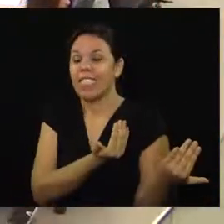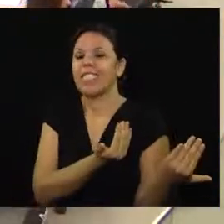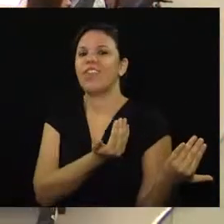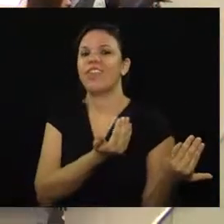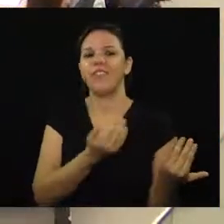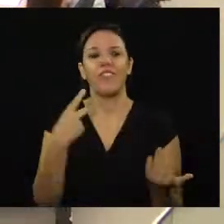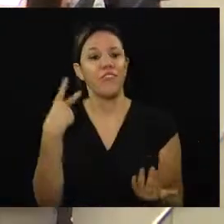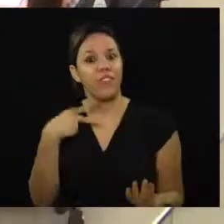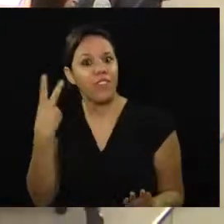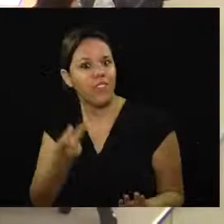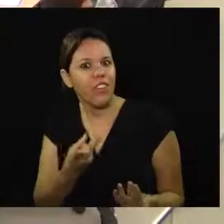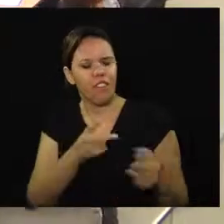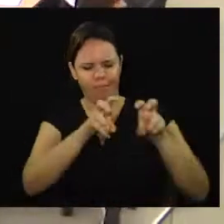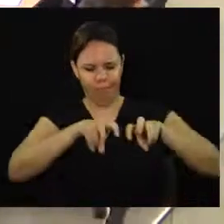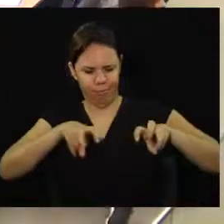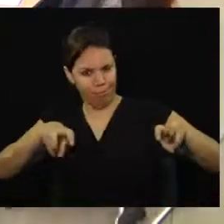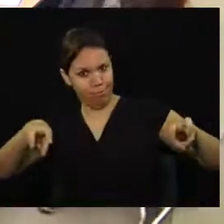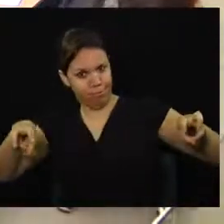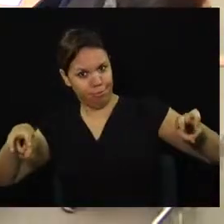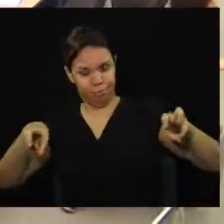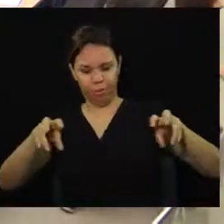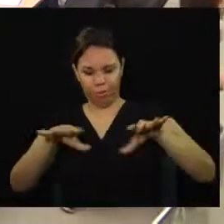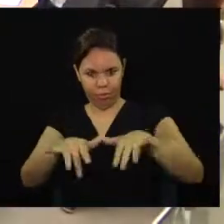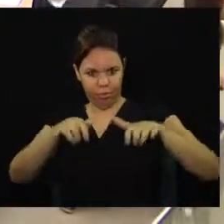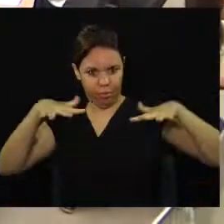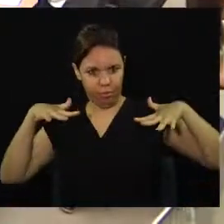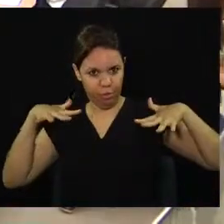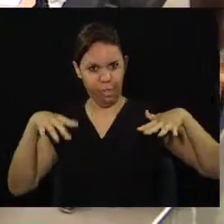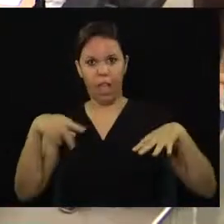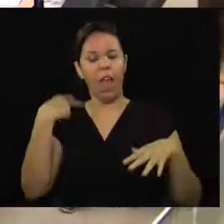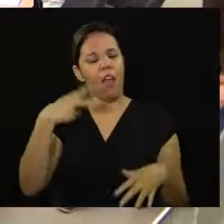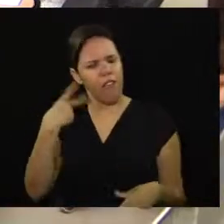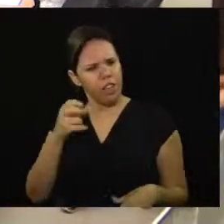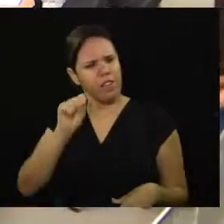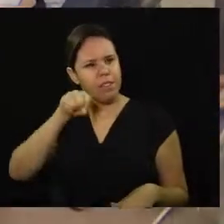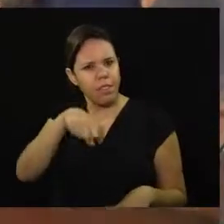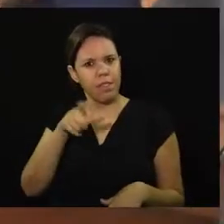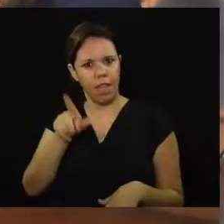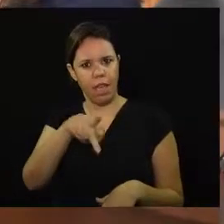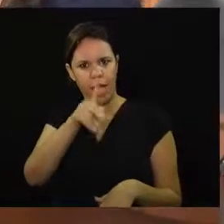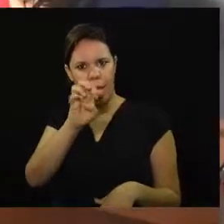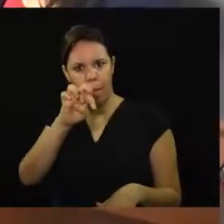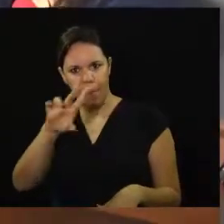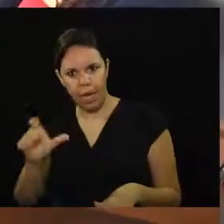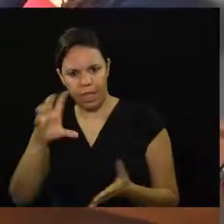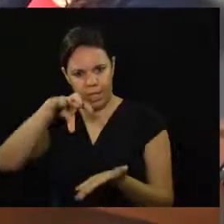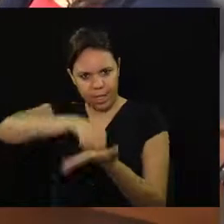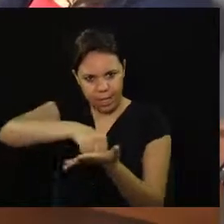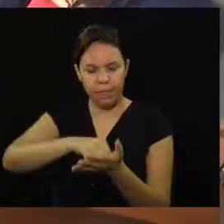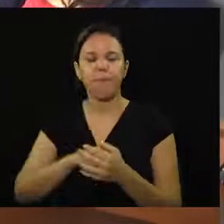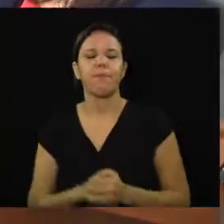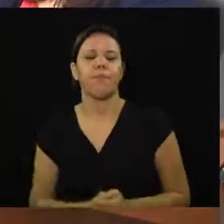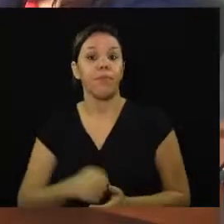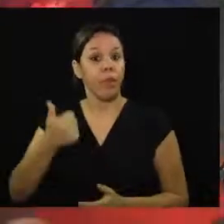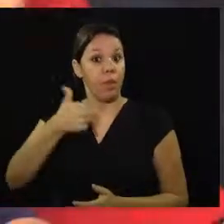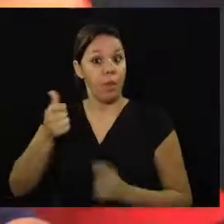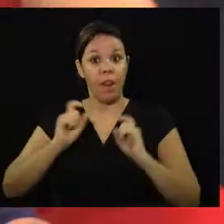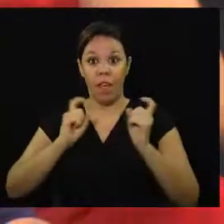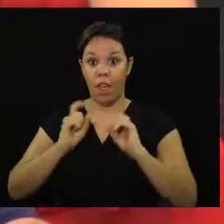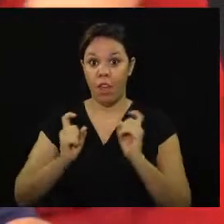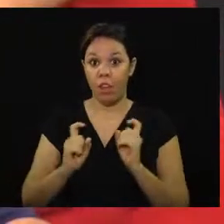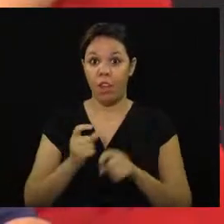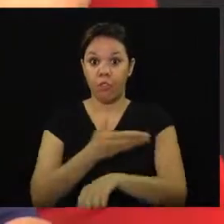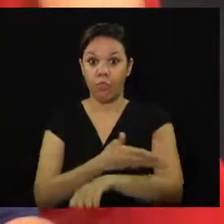ocuparam rapidamente os lugares no plenário. Sim, a vereadora Kêmely está inscrita. A primeira reunião ordinária do